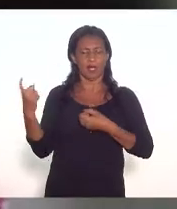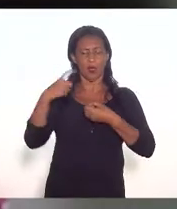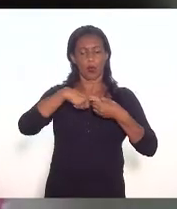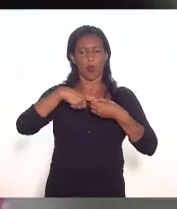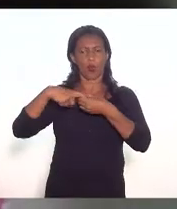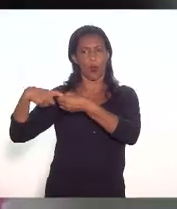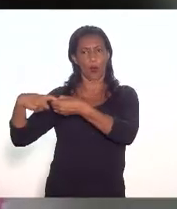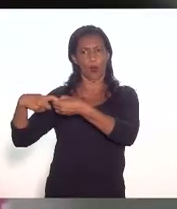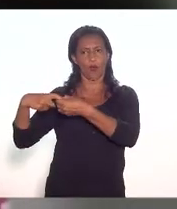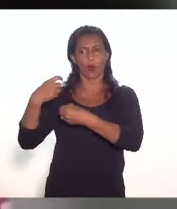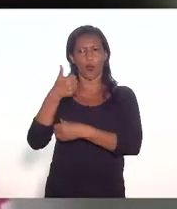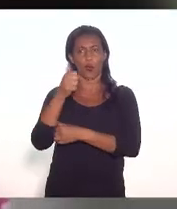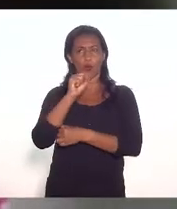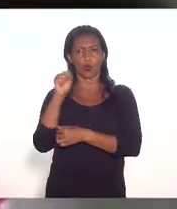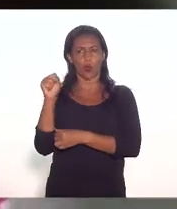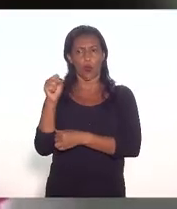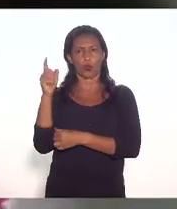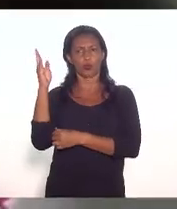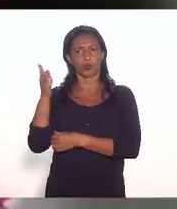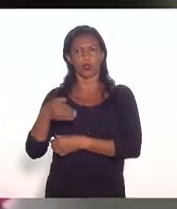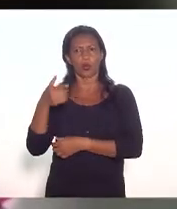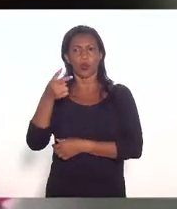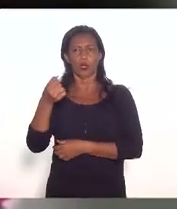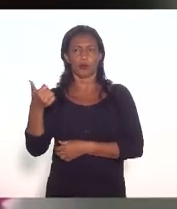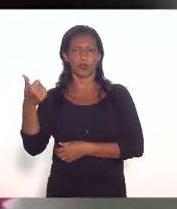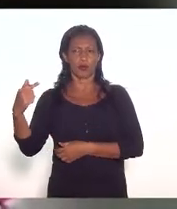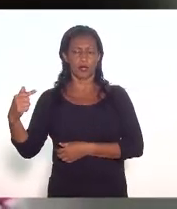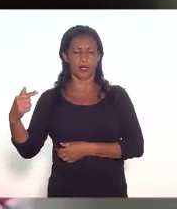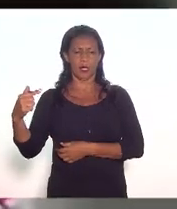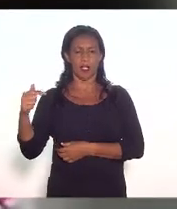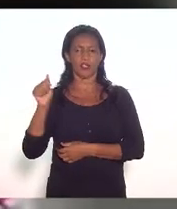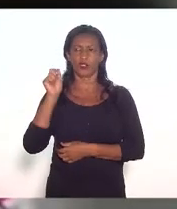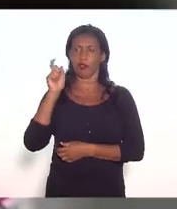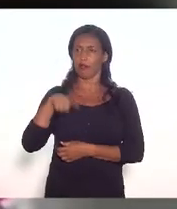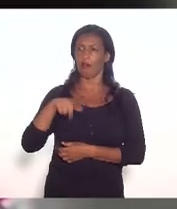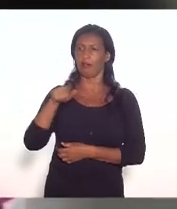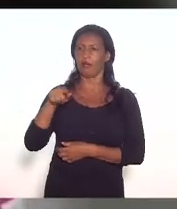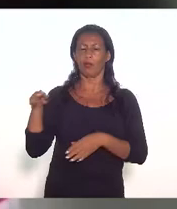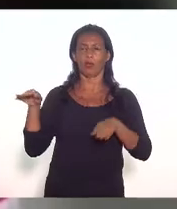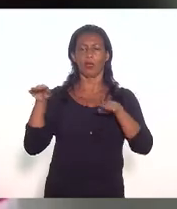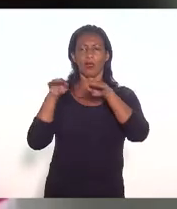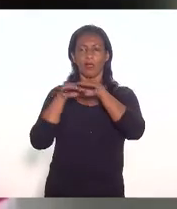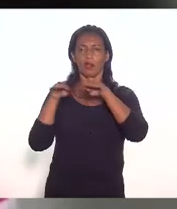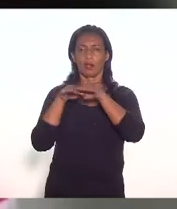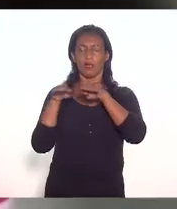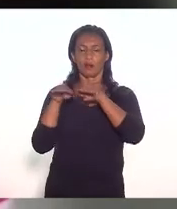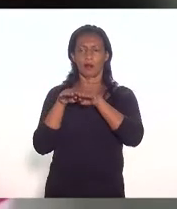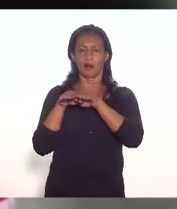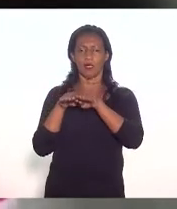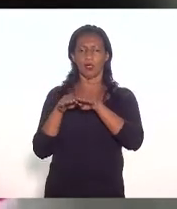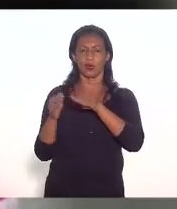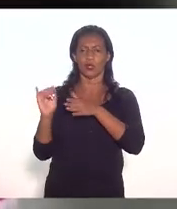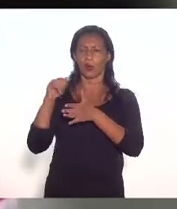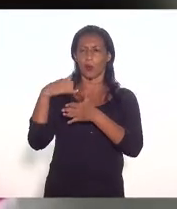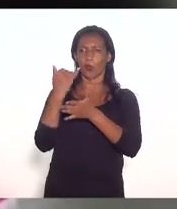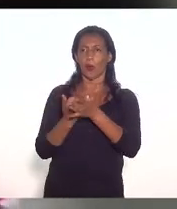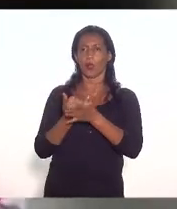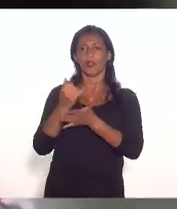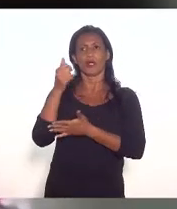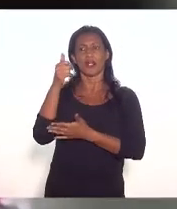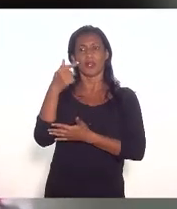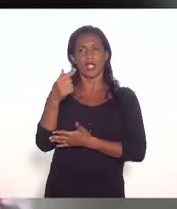188 2017 e que é exatamente a limitação da carga tributária 7%